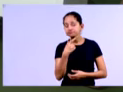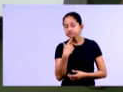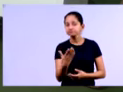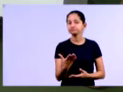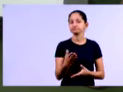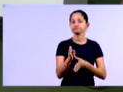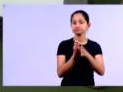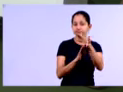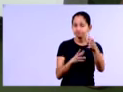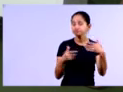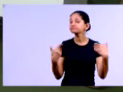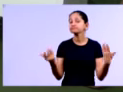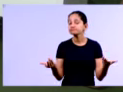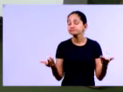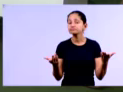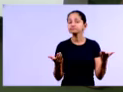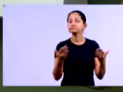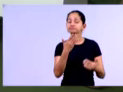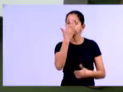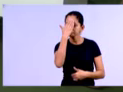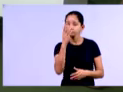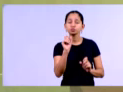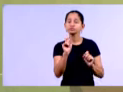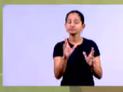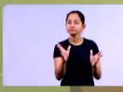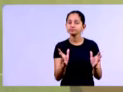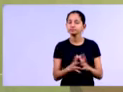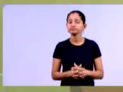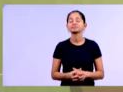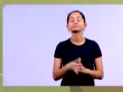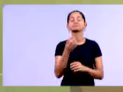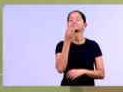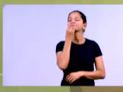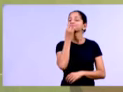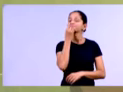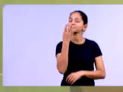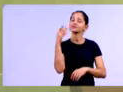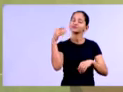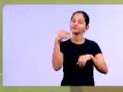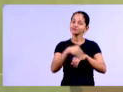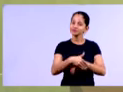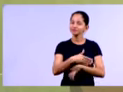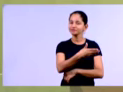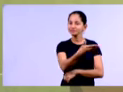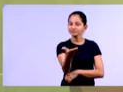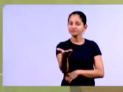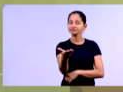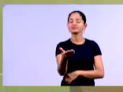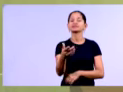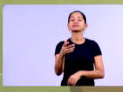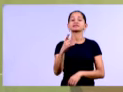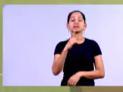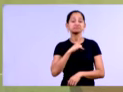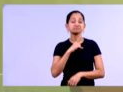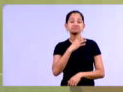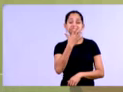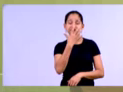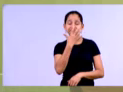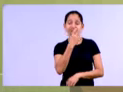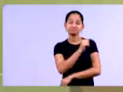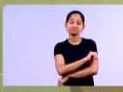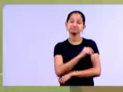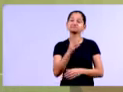alguma situação, agradecer aí para os nossos alunos? Boa noite, professor Kenney. Boa noite demais colegas que estão assistindo essa aula.